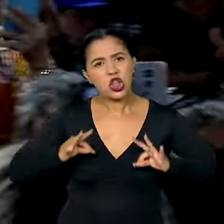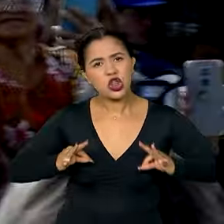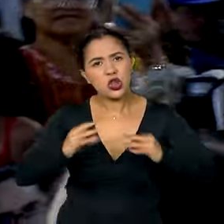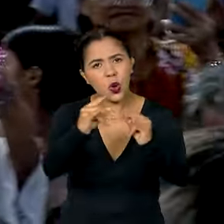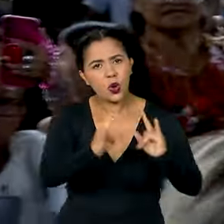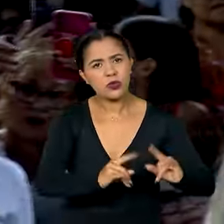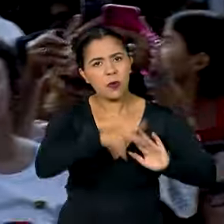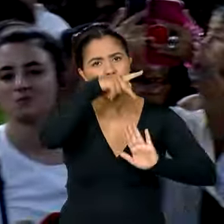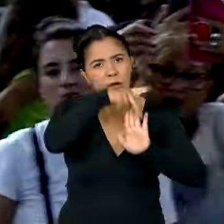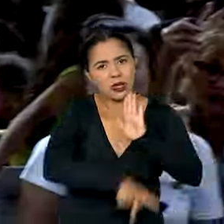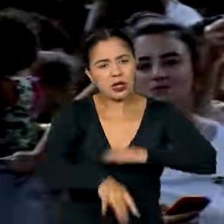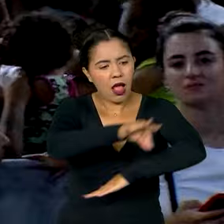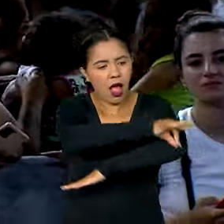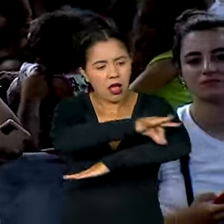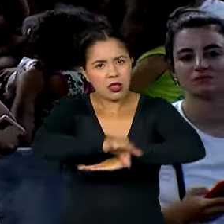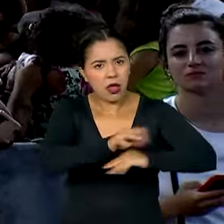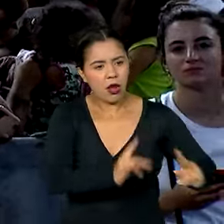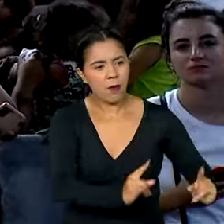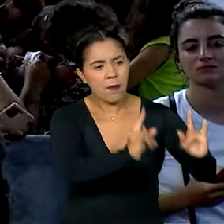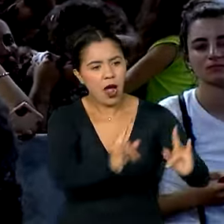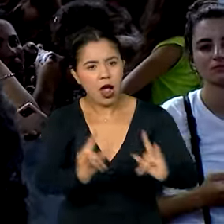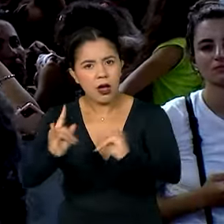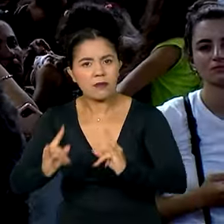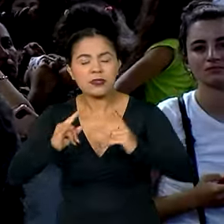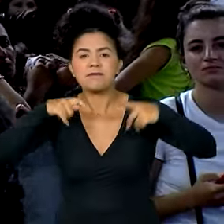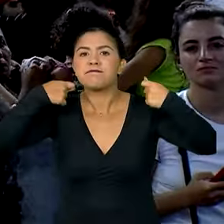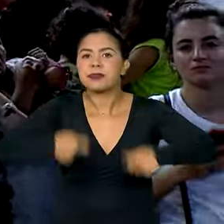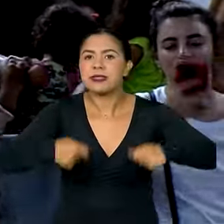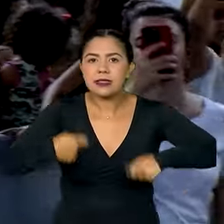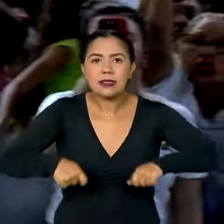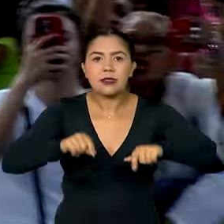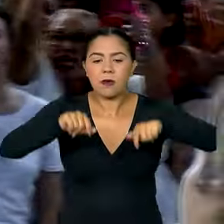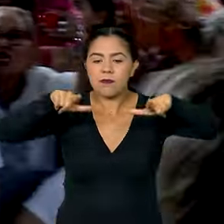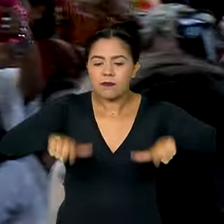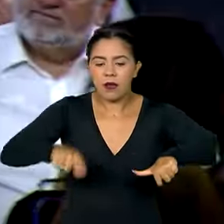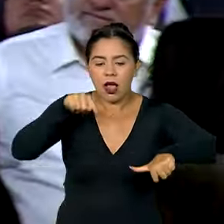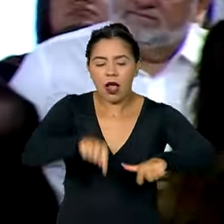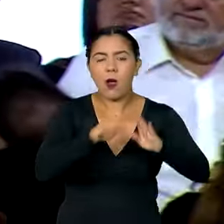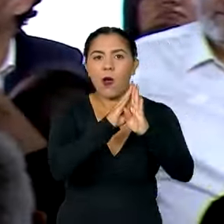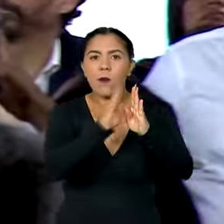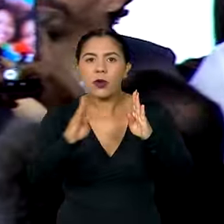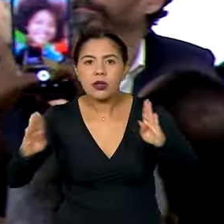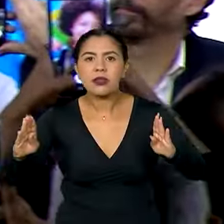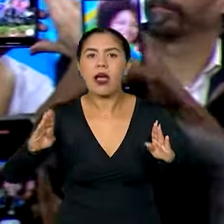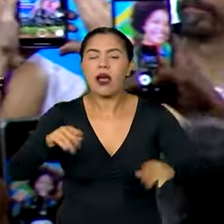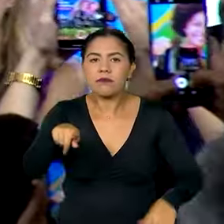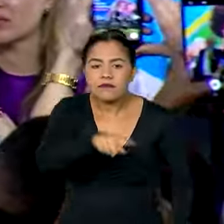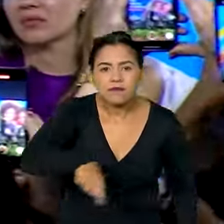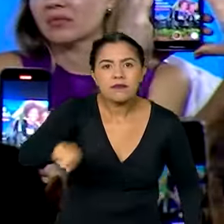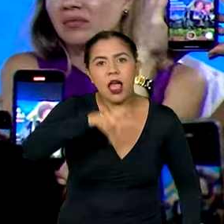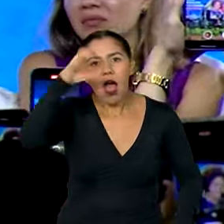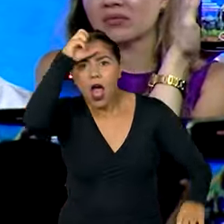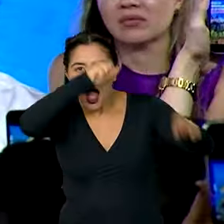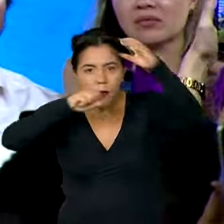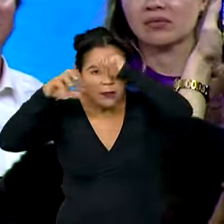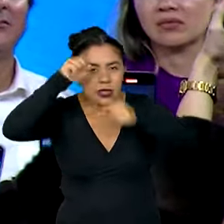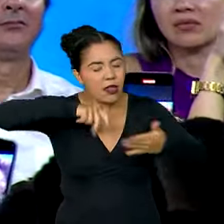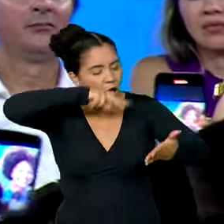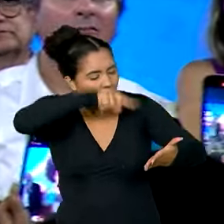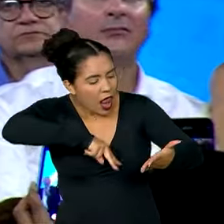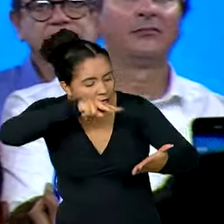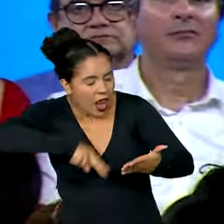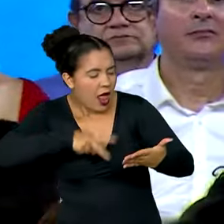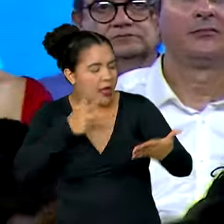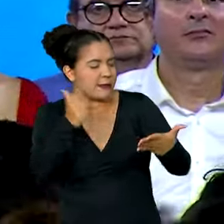daqui para frente tem que ter uma pequena biblioteca para as meninas e os meninos aprenderem a ler, ler livros de